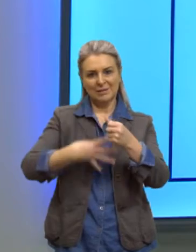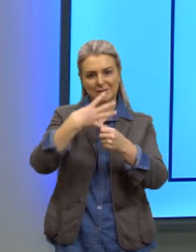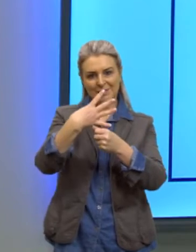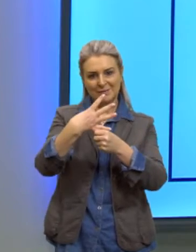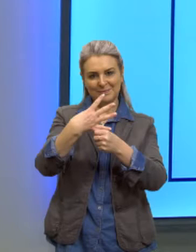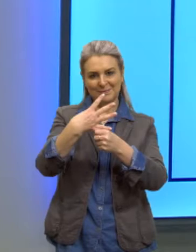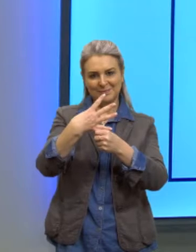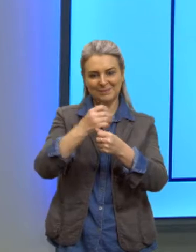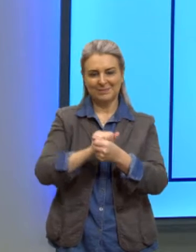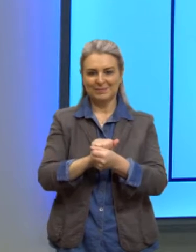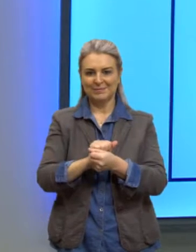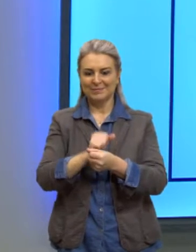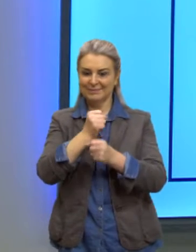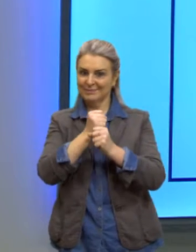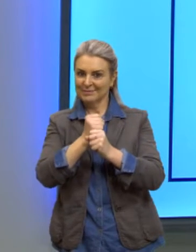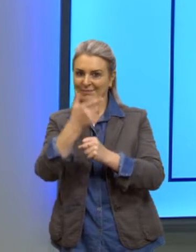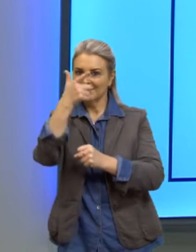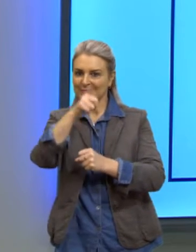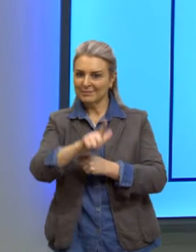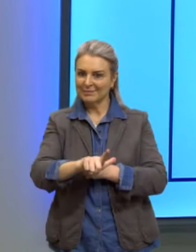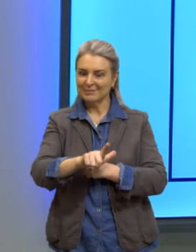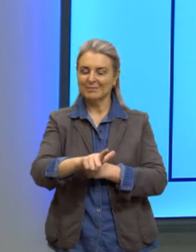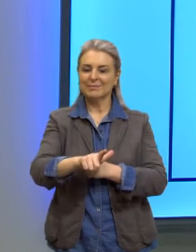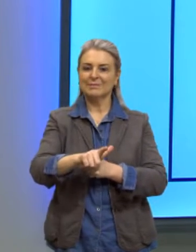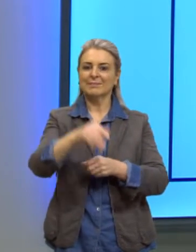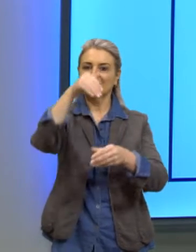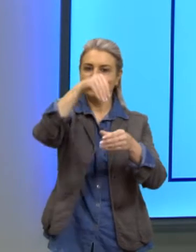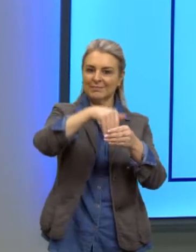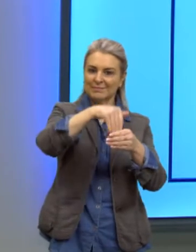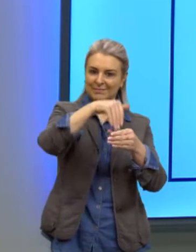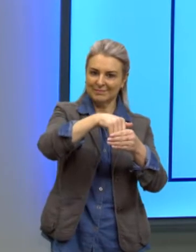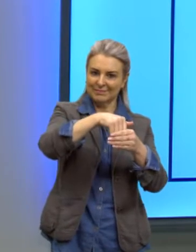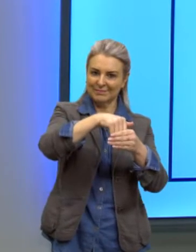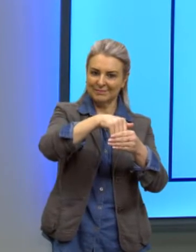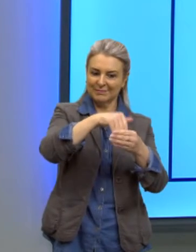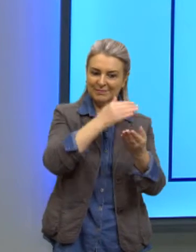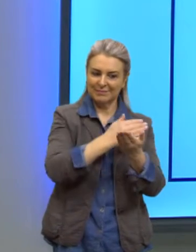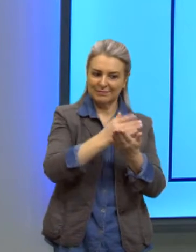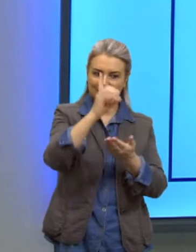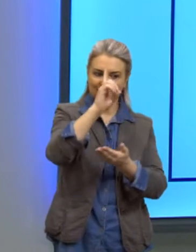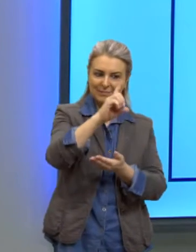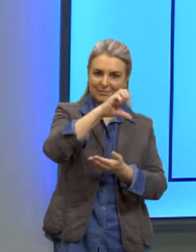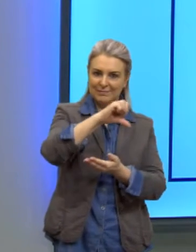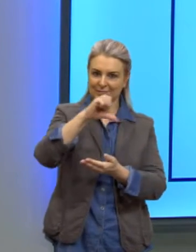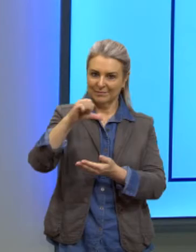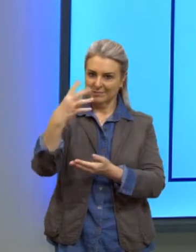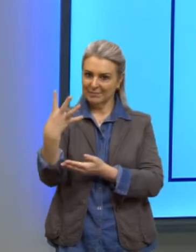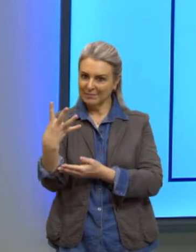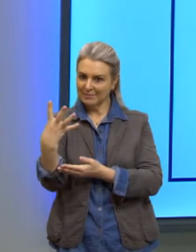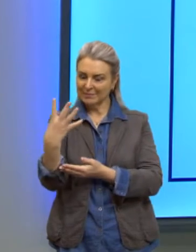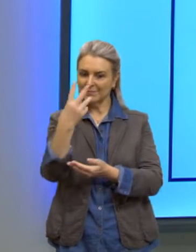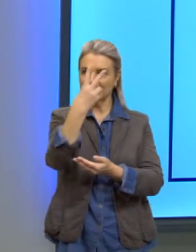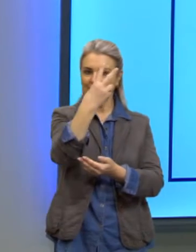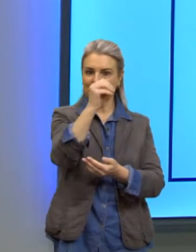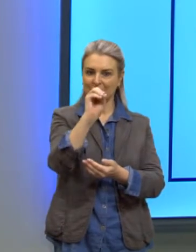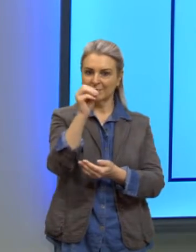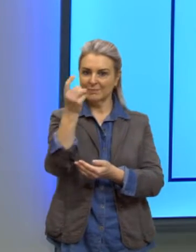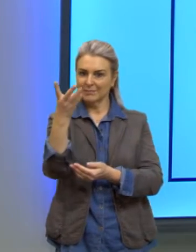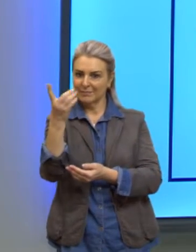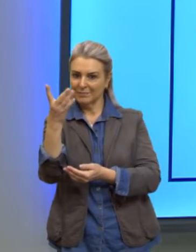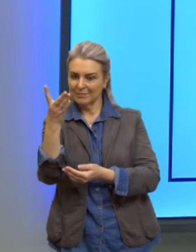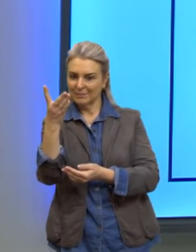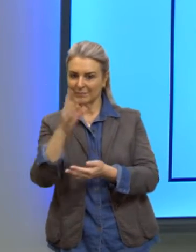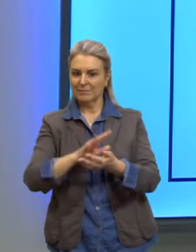1994 para 1998, de 1998 para 2002,